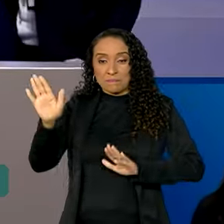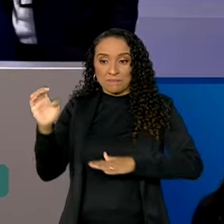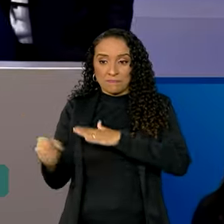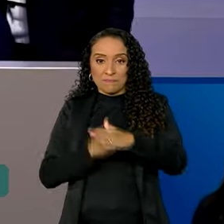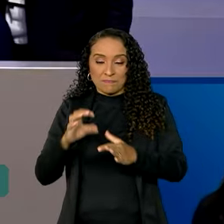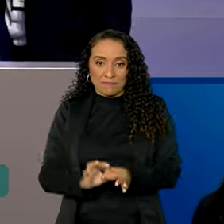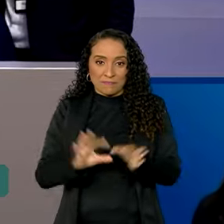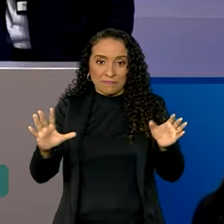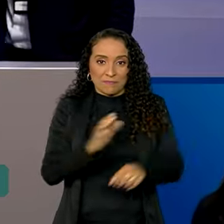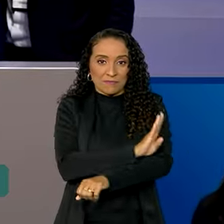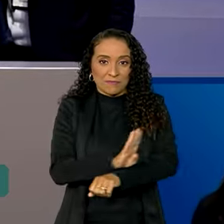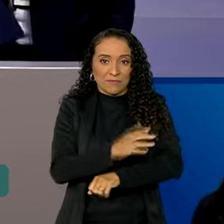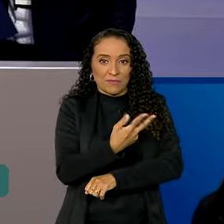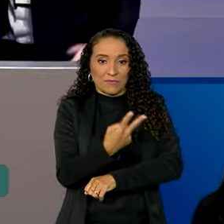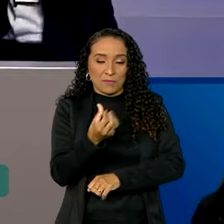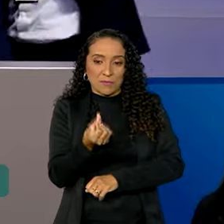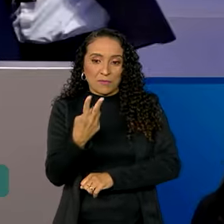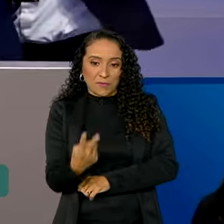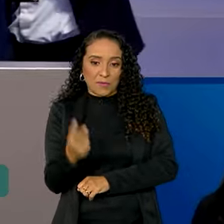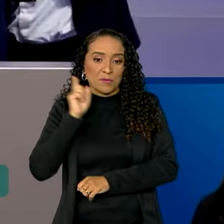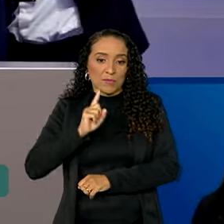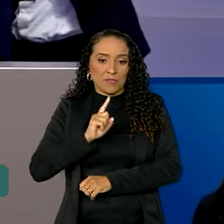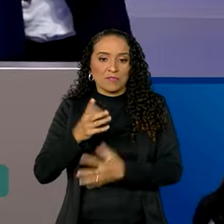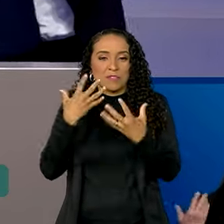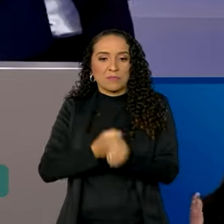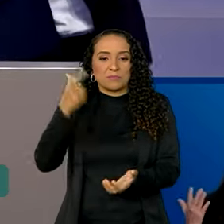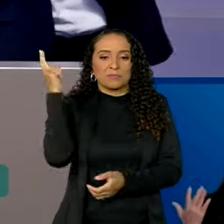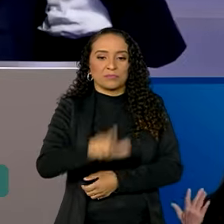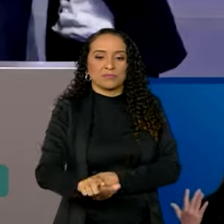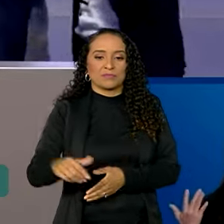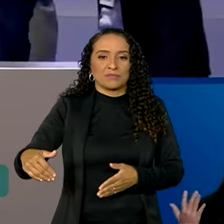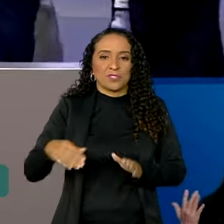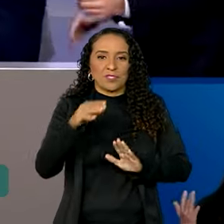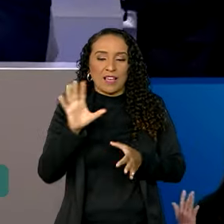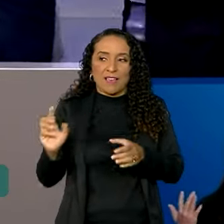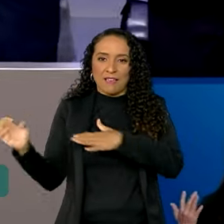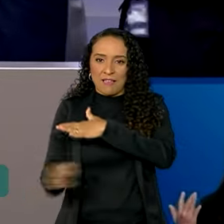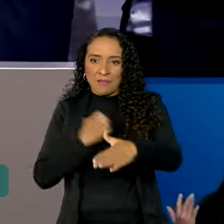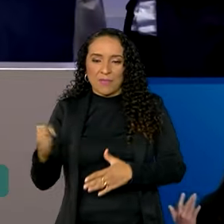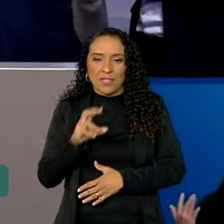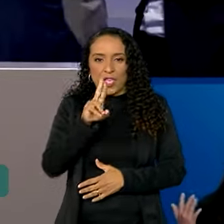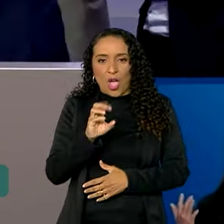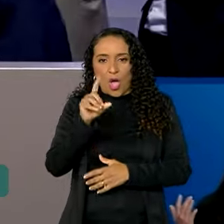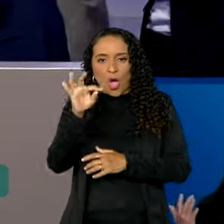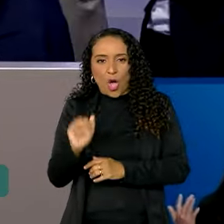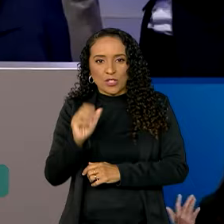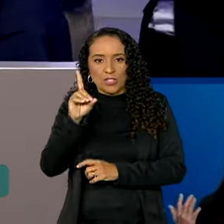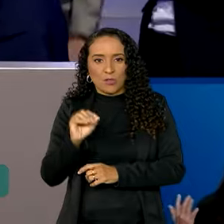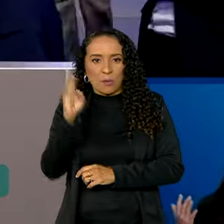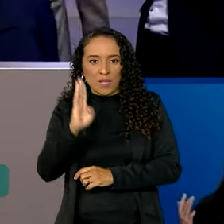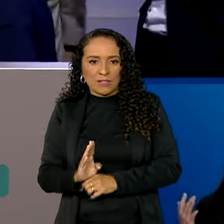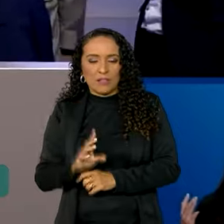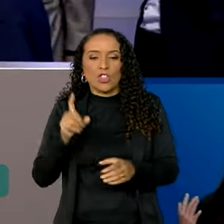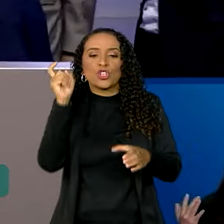BR-262 em Minas Gerais foi arrematado pelo consórcio Rotas do Brasil. A empresa ofereceu o maior desconto na tarifa de